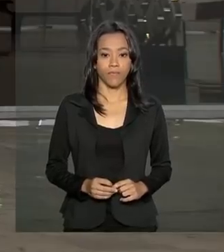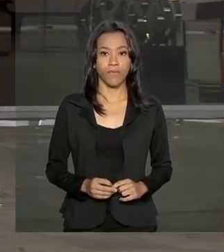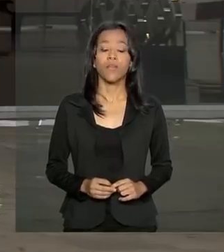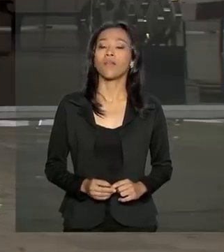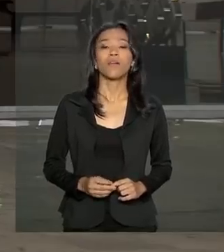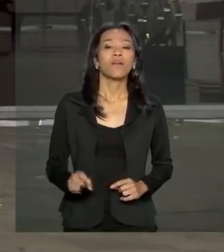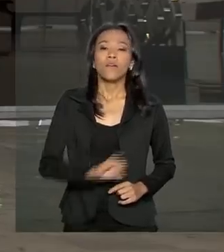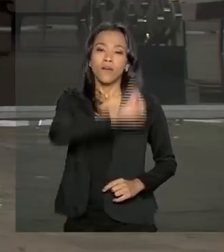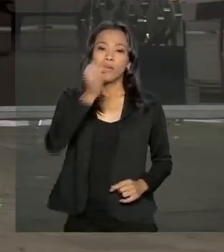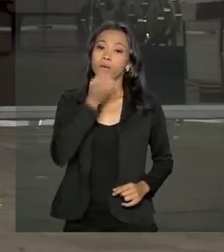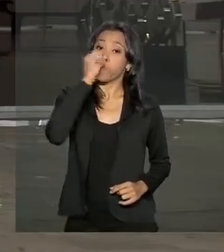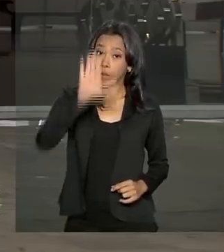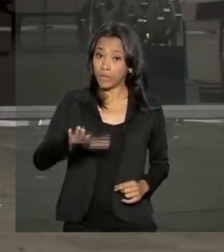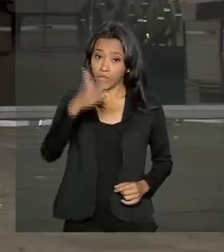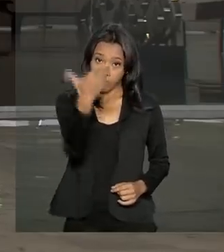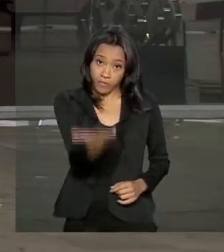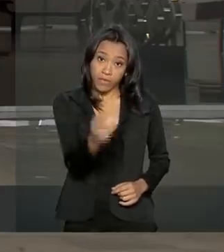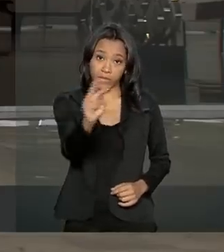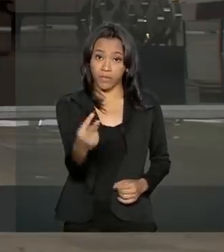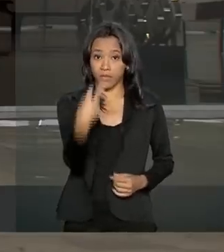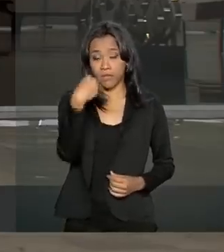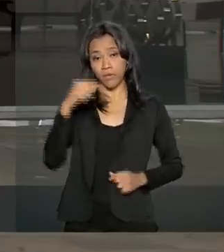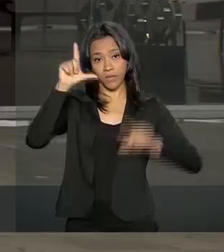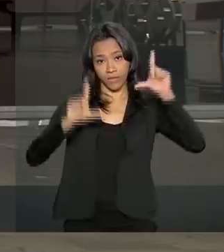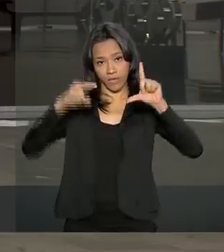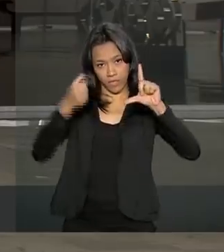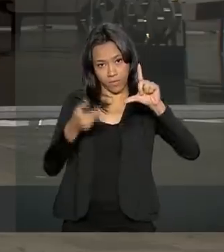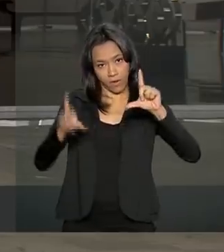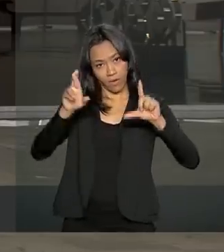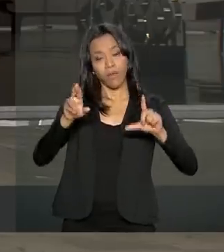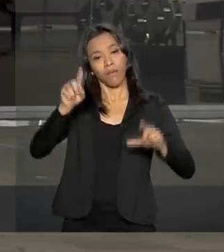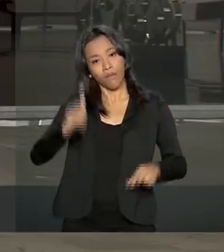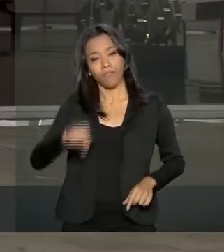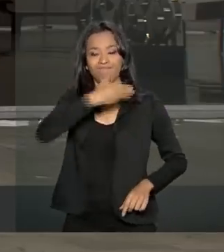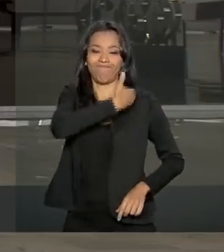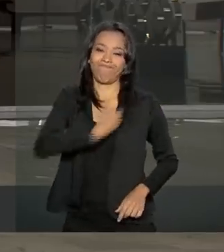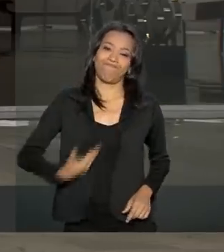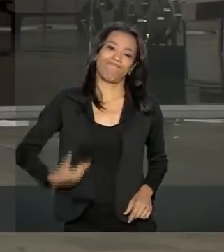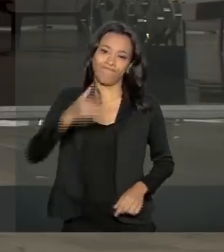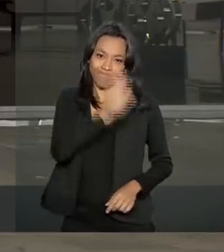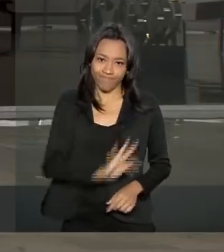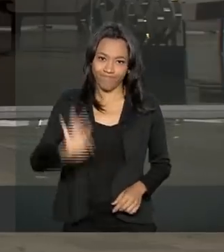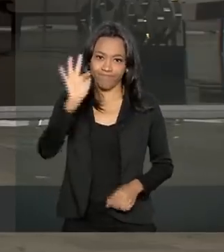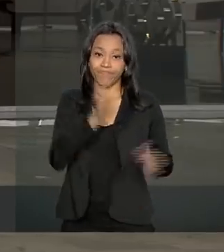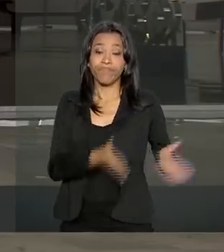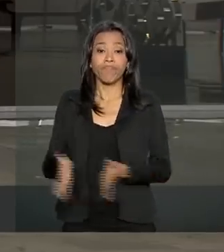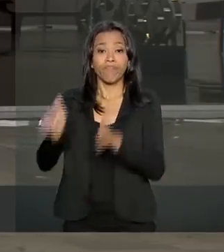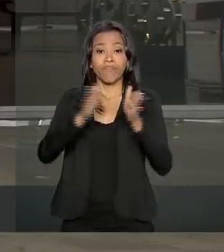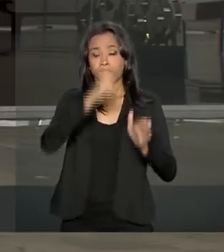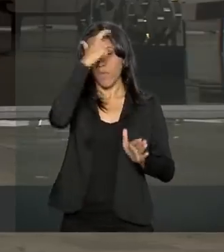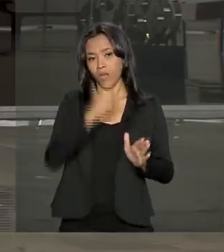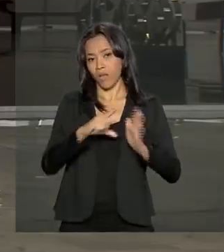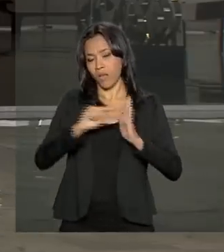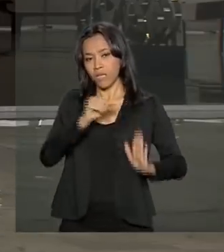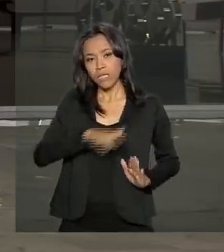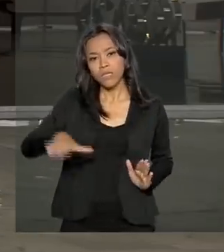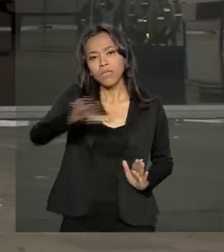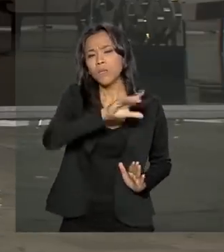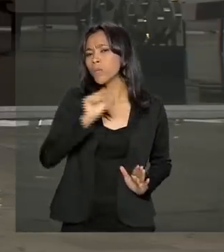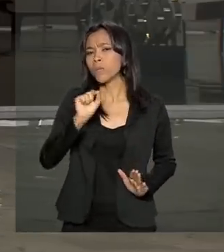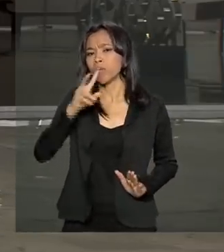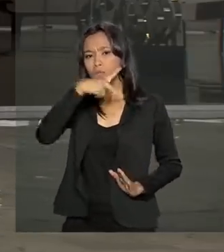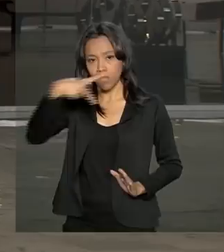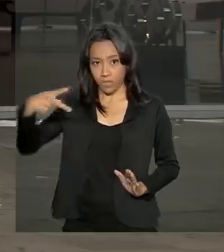Olá, boa tarde para você que acompanha a NBR e TV do Governo Federal. Eu estou no Palácio do Planalto, onde o presidente Jair